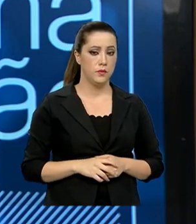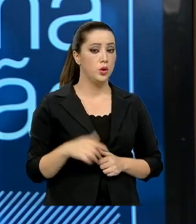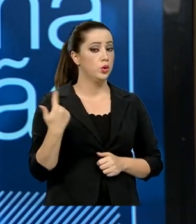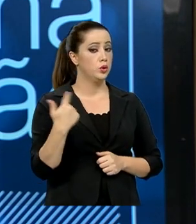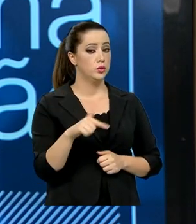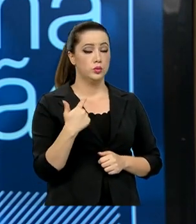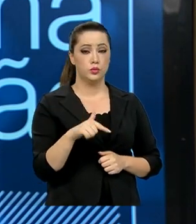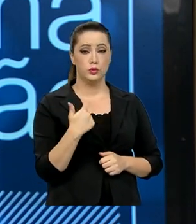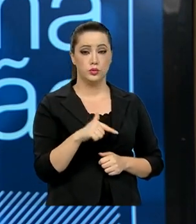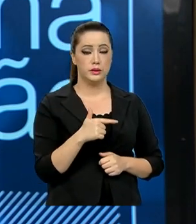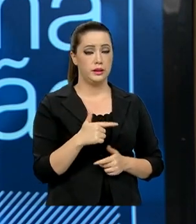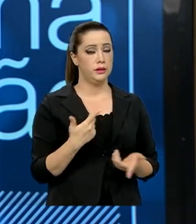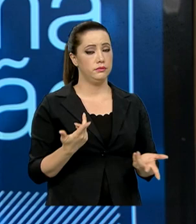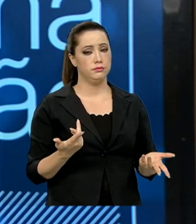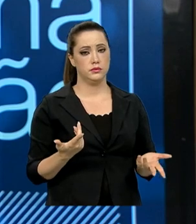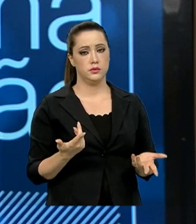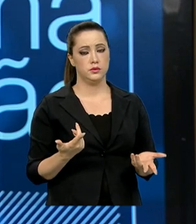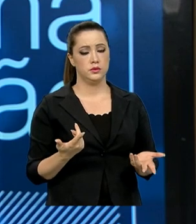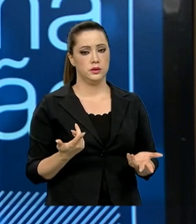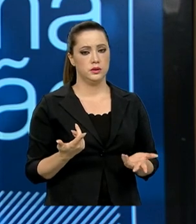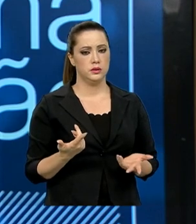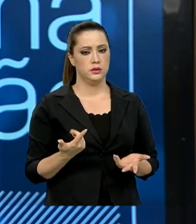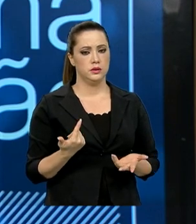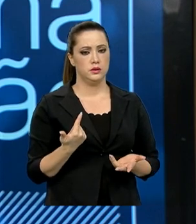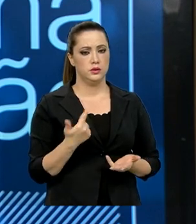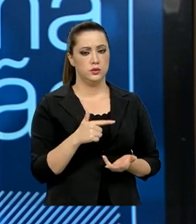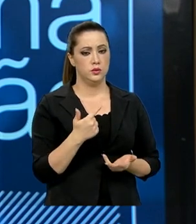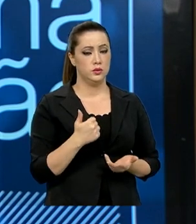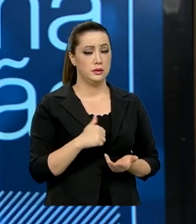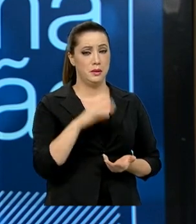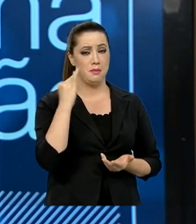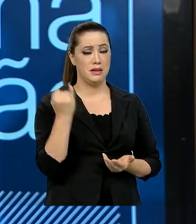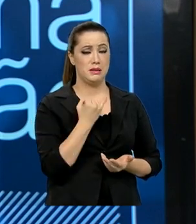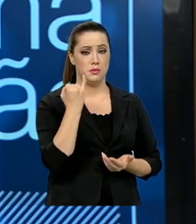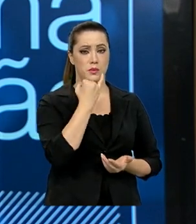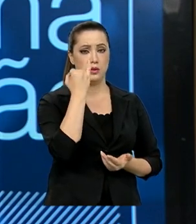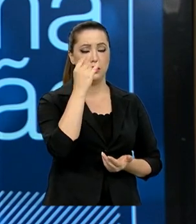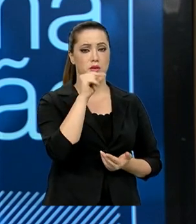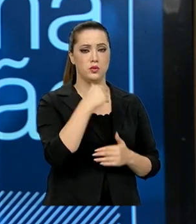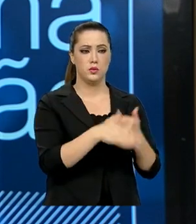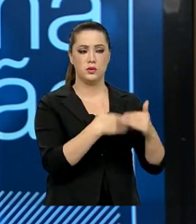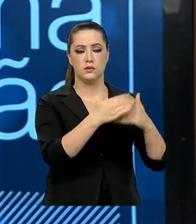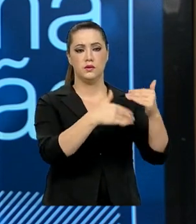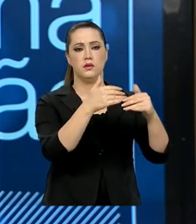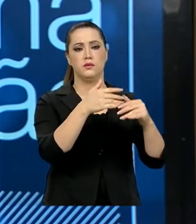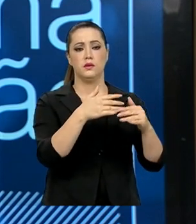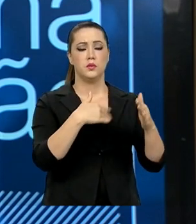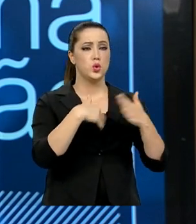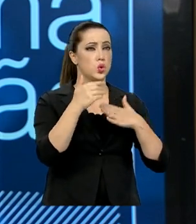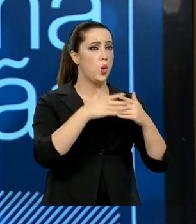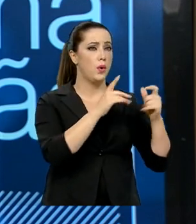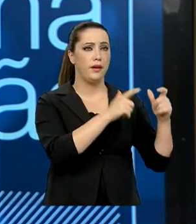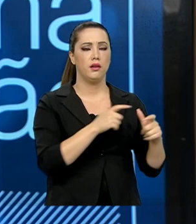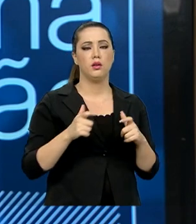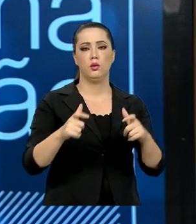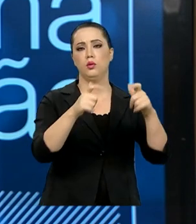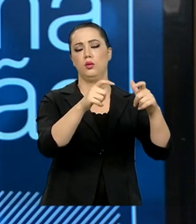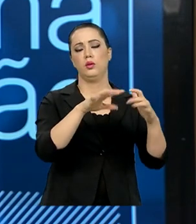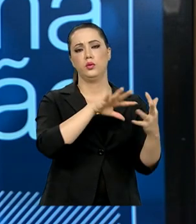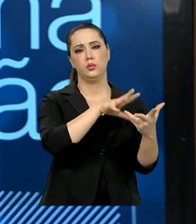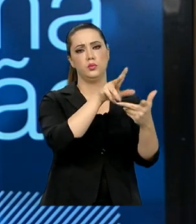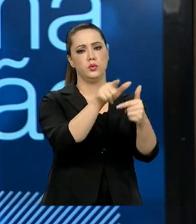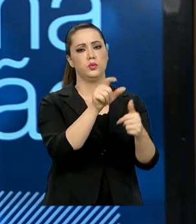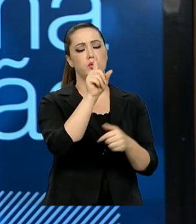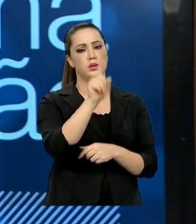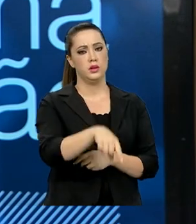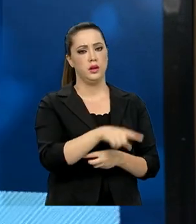fator mais importante para o desenvolvimento de qualquer nação que não